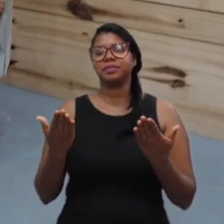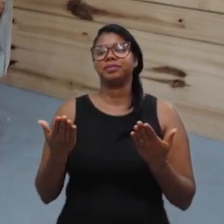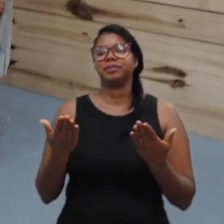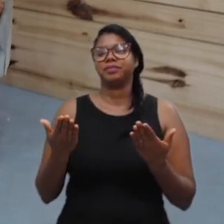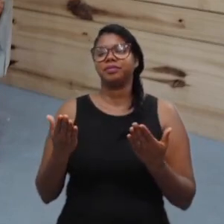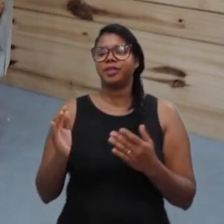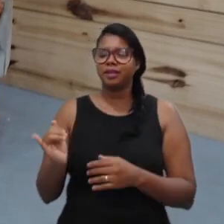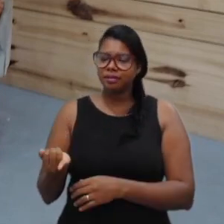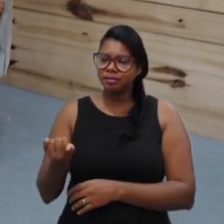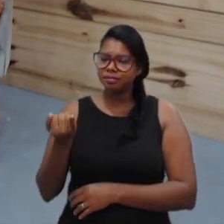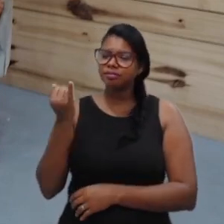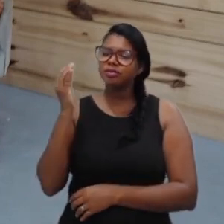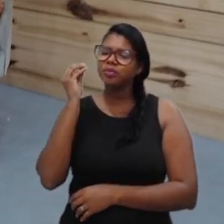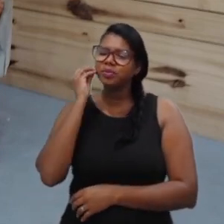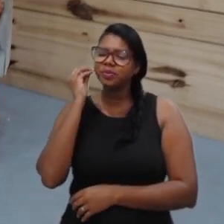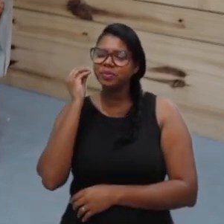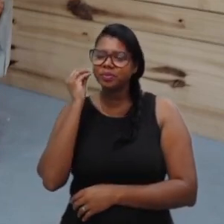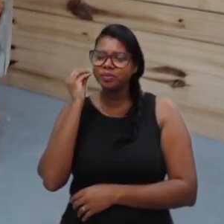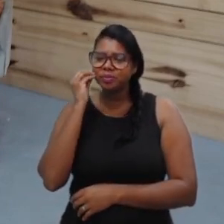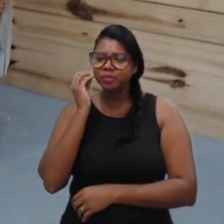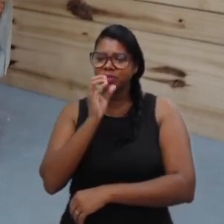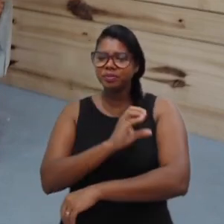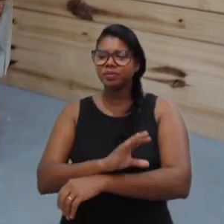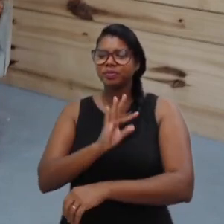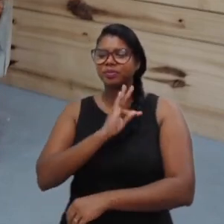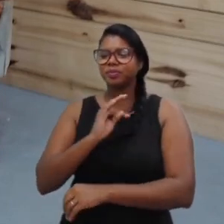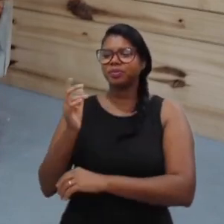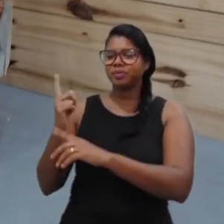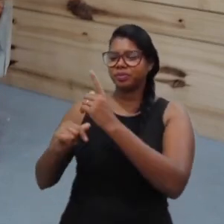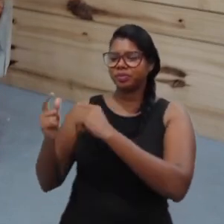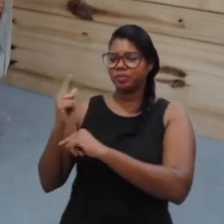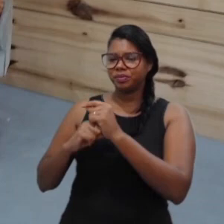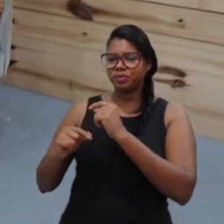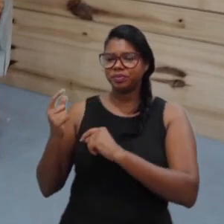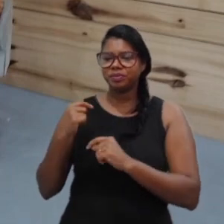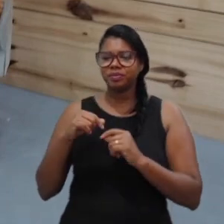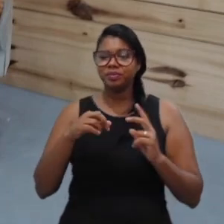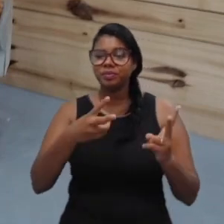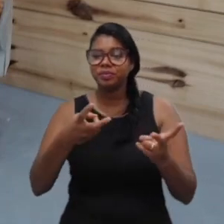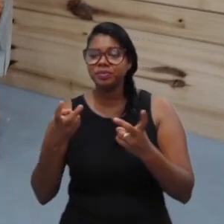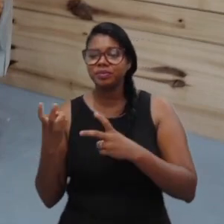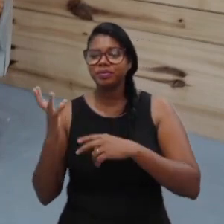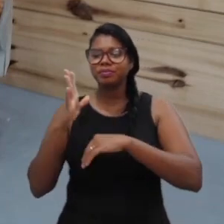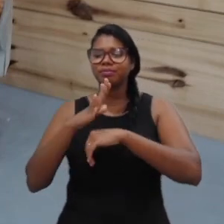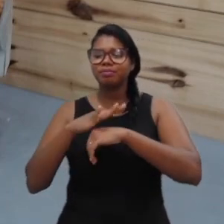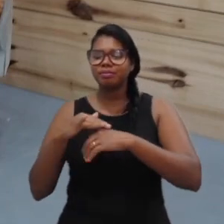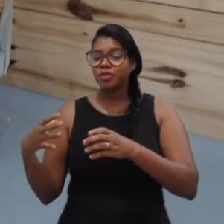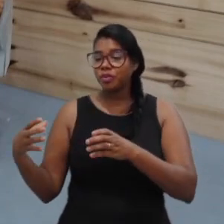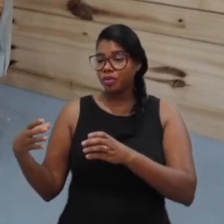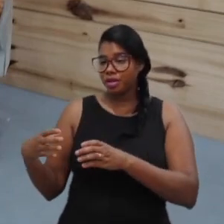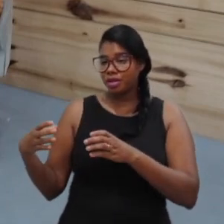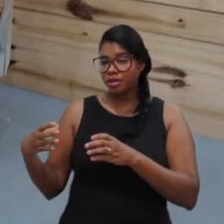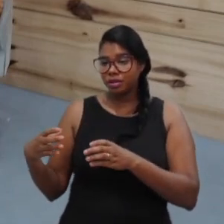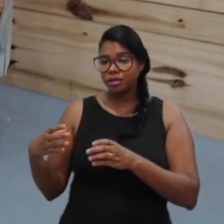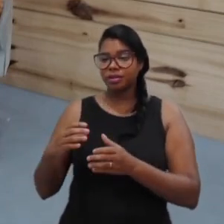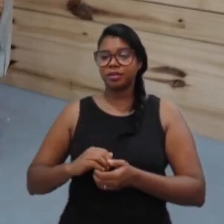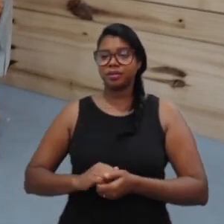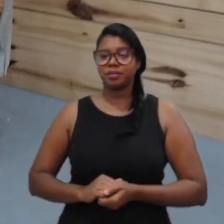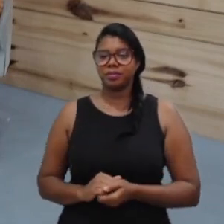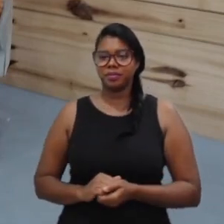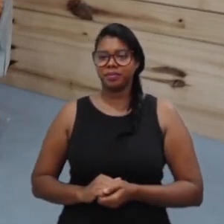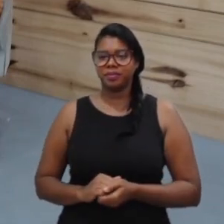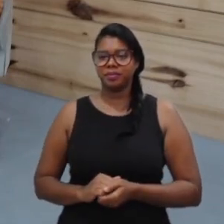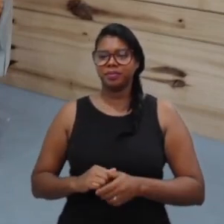proveito dessa experiência, tudo que é preparado com muita atenção, carinho, toda a equipe que está aqui nos